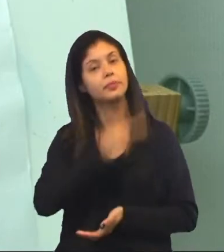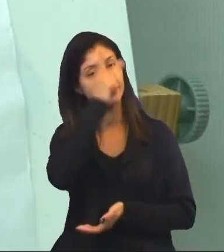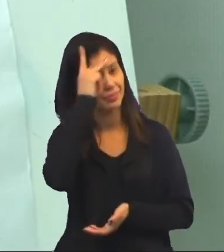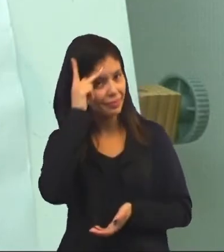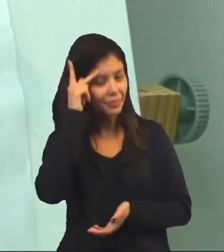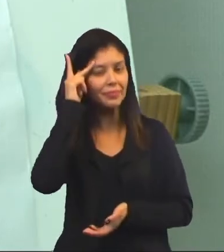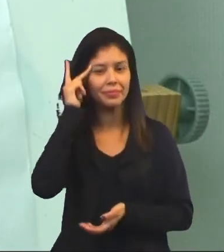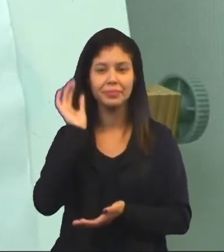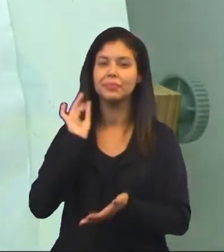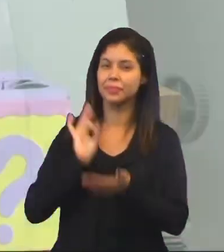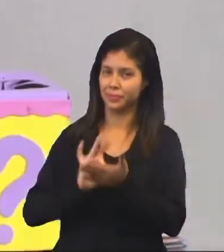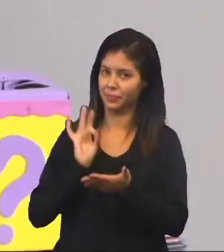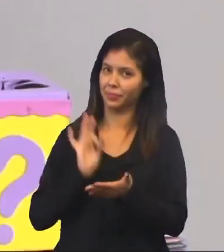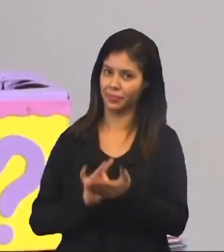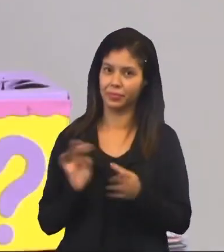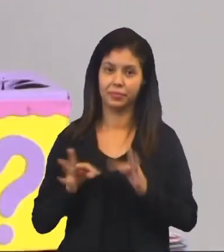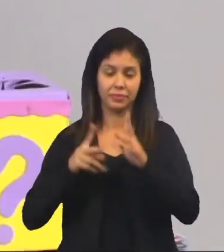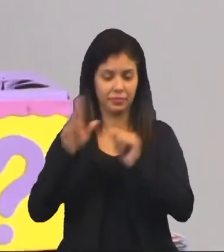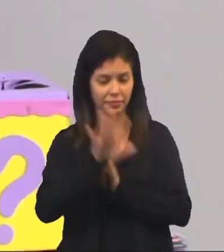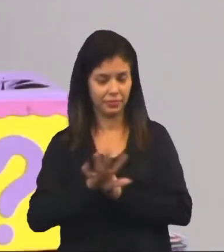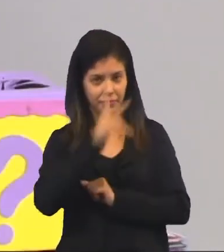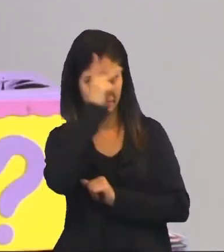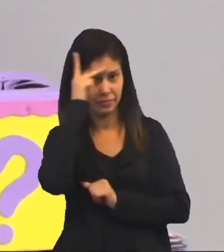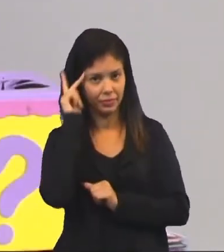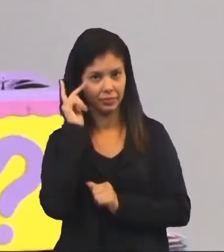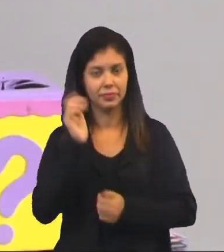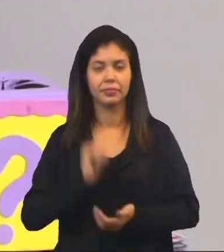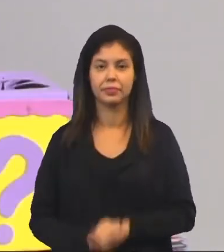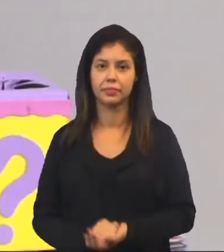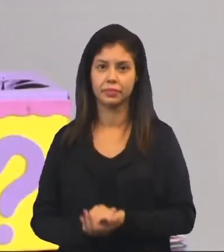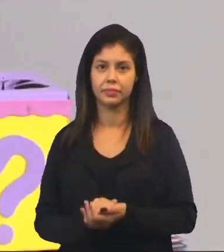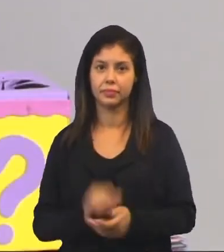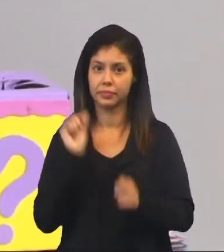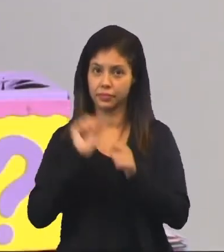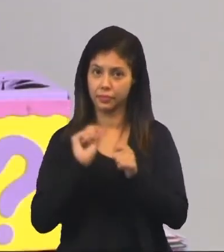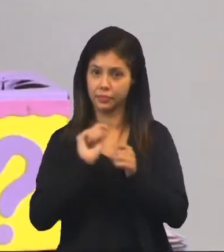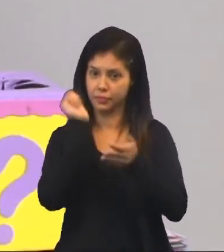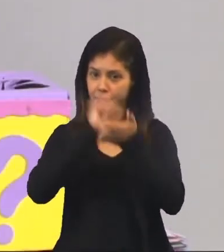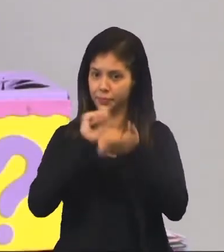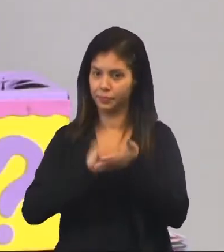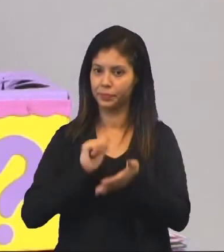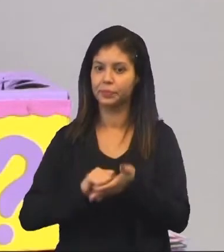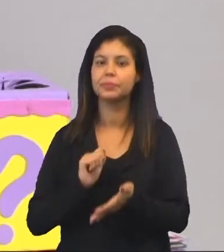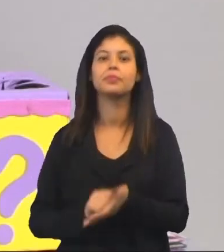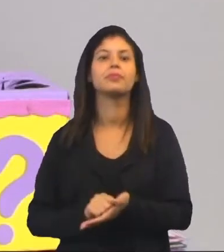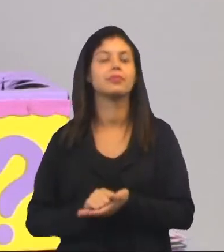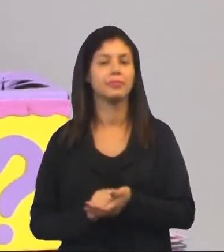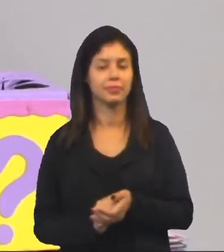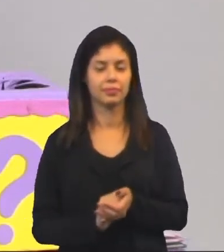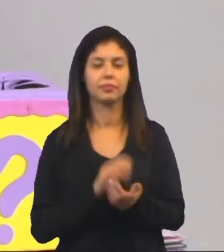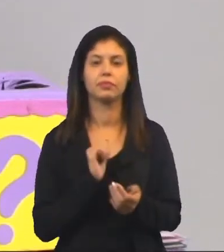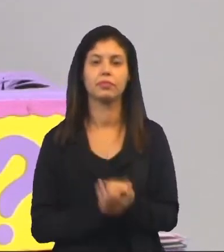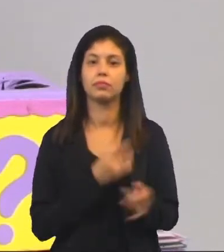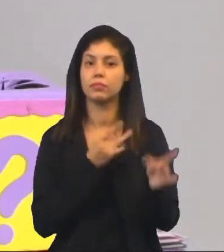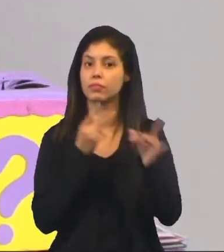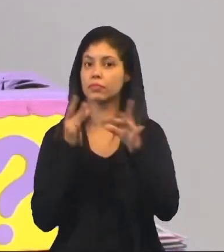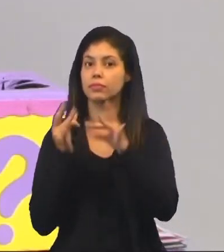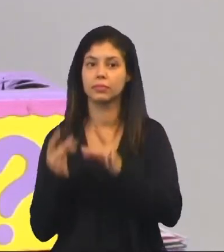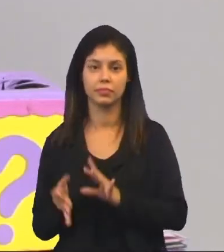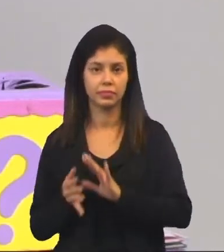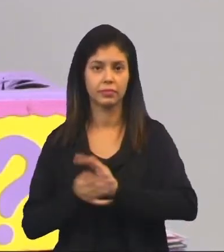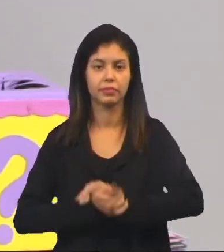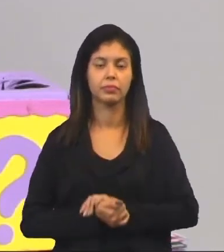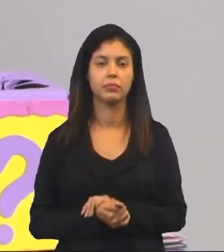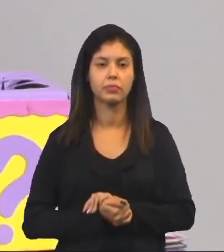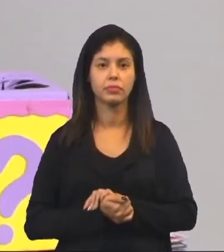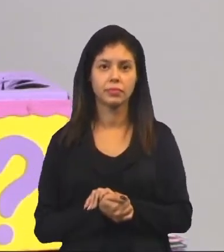pessoas, não é mesmo? Para todas as pessoas. Ele foi escrito com o intuito de vender.